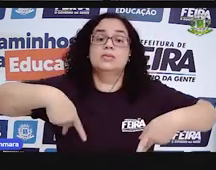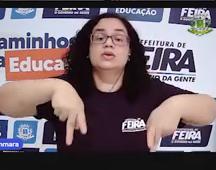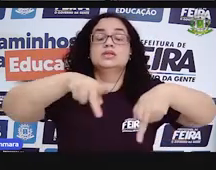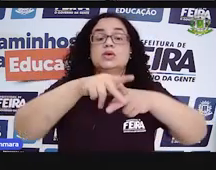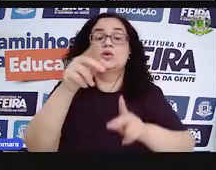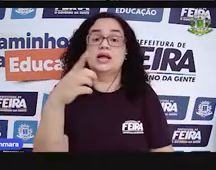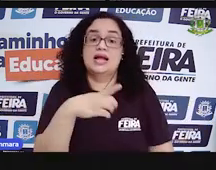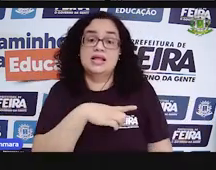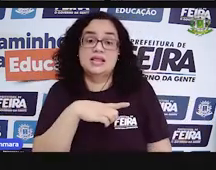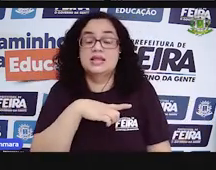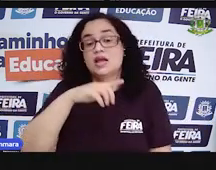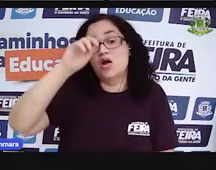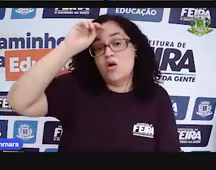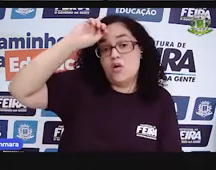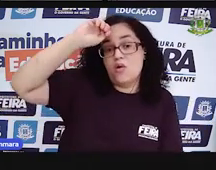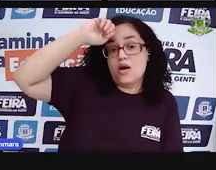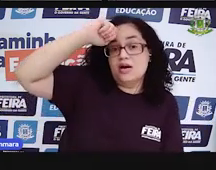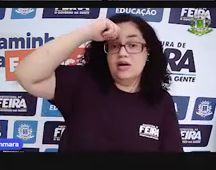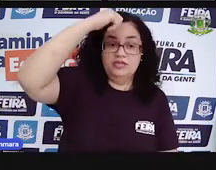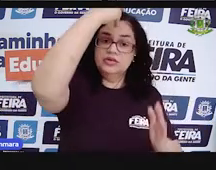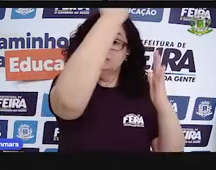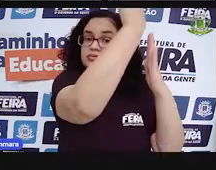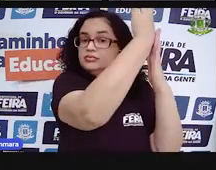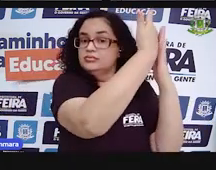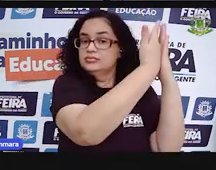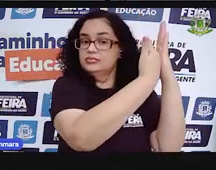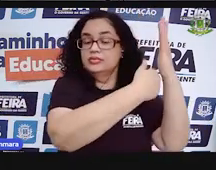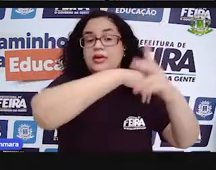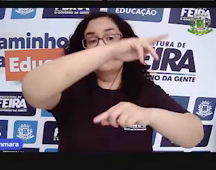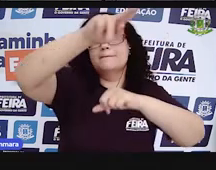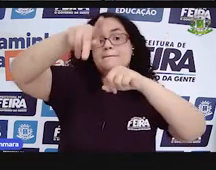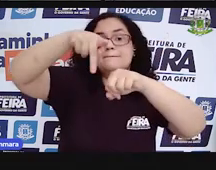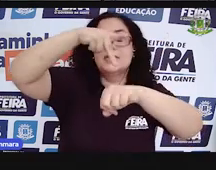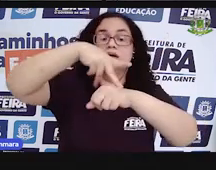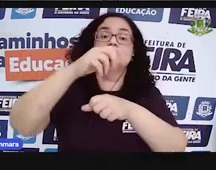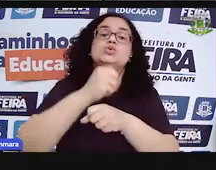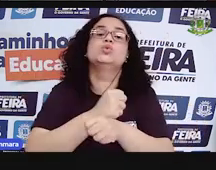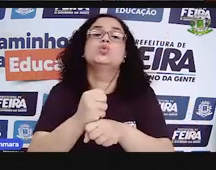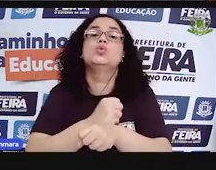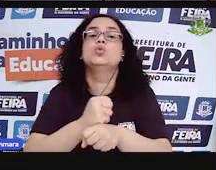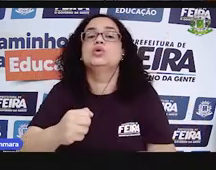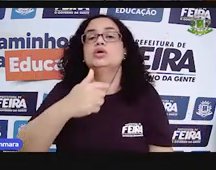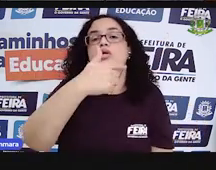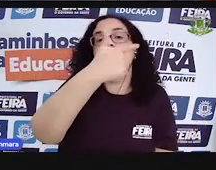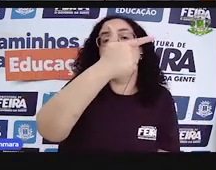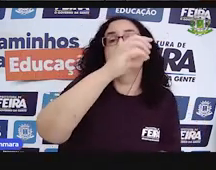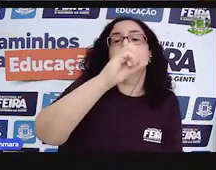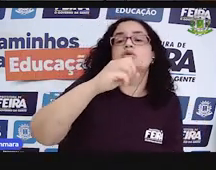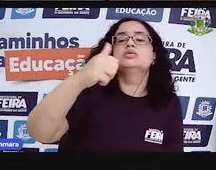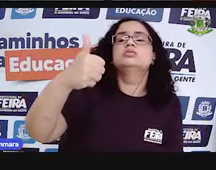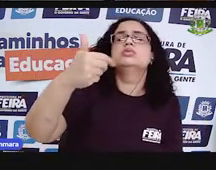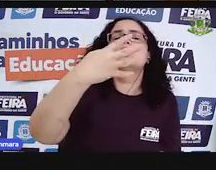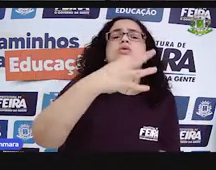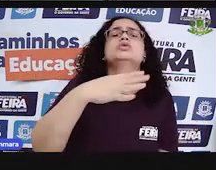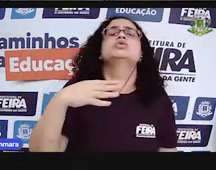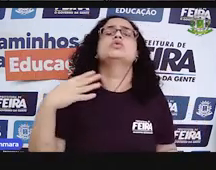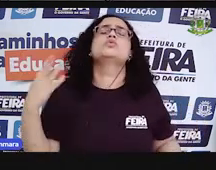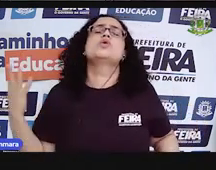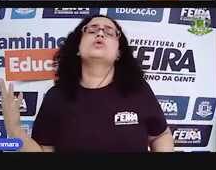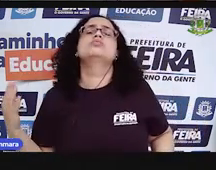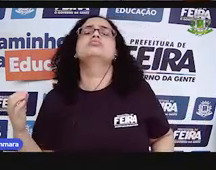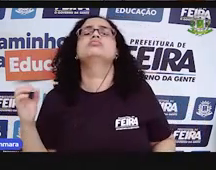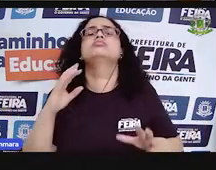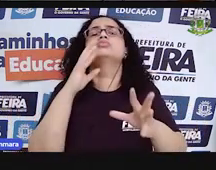a África por esses países em 2014? Qual é o total? Todos aqueles países ali.